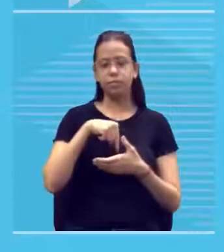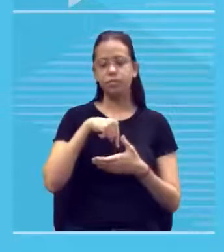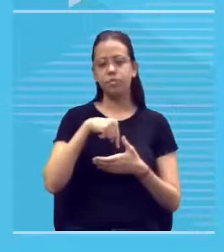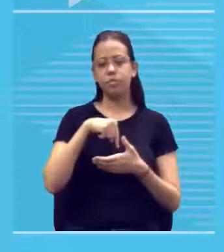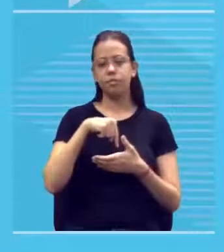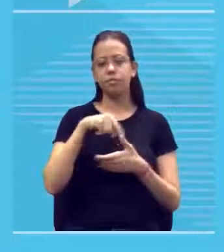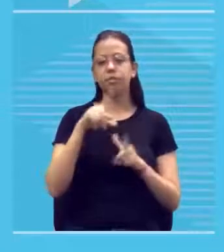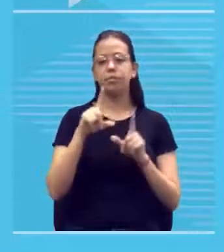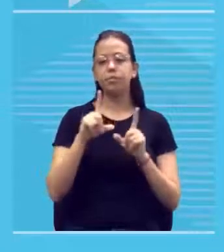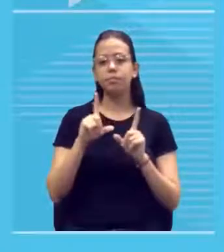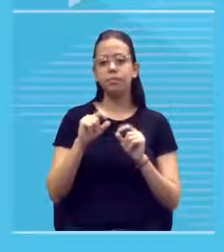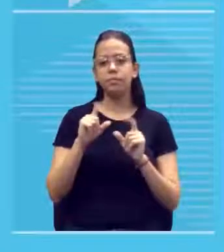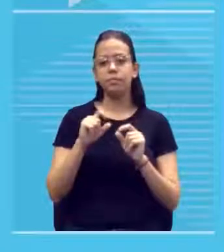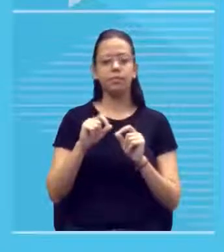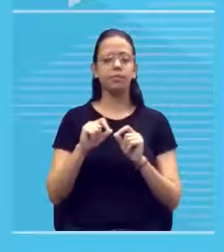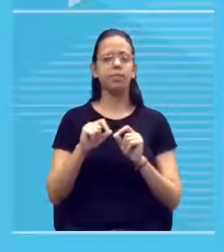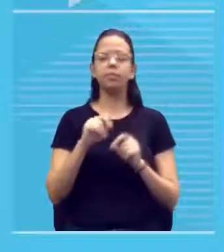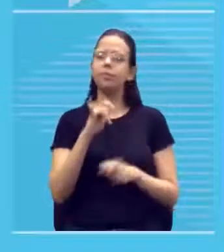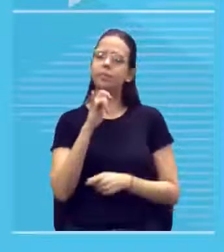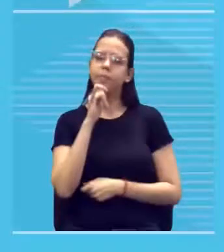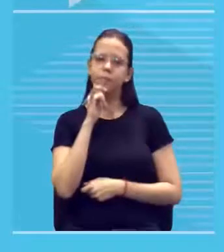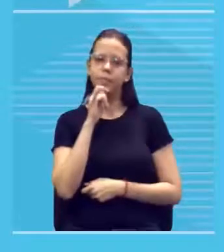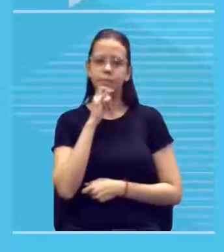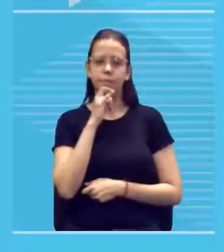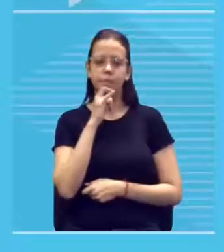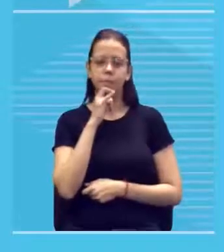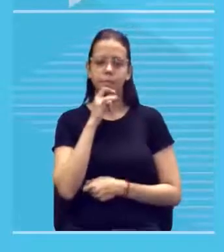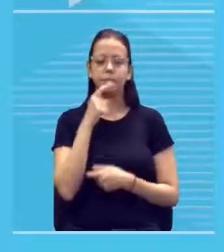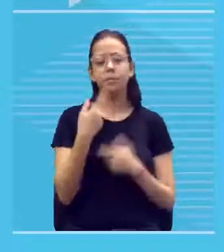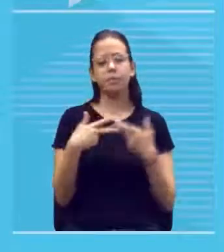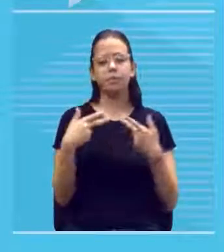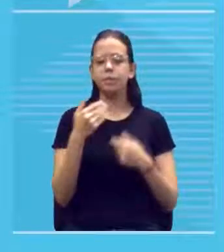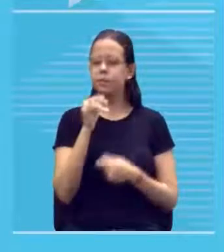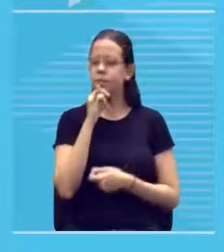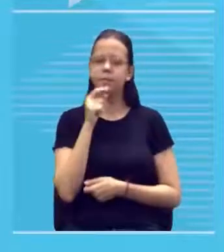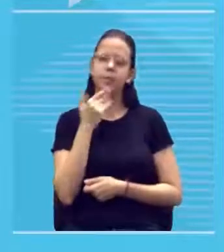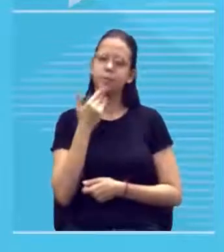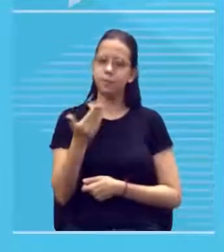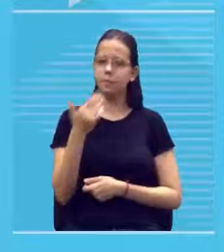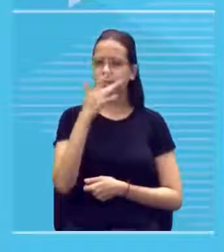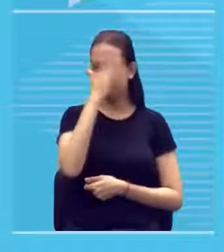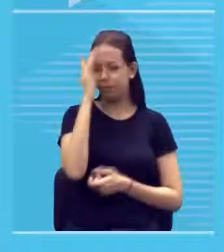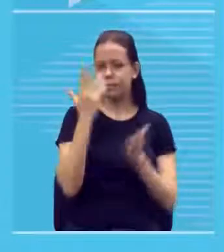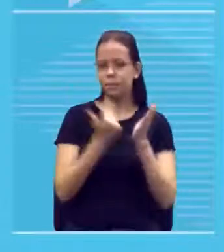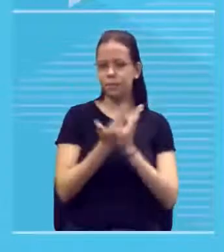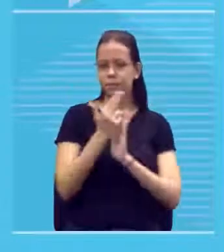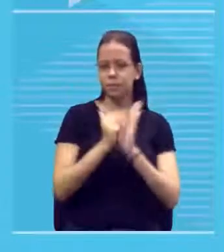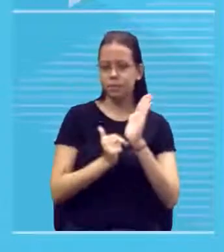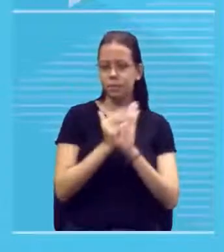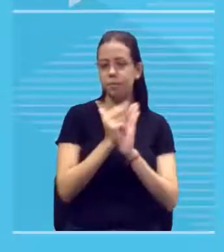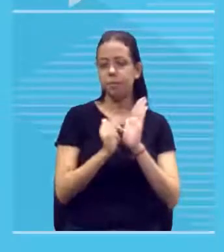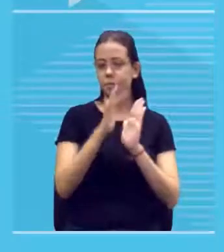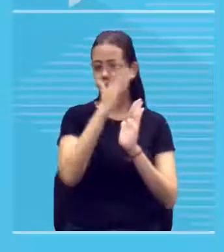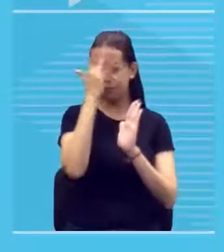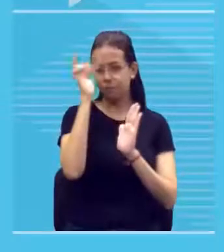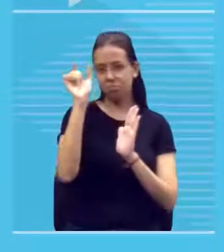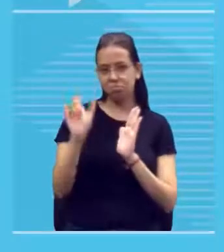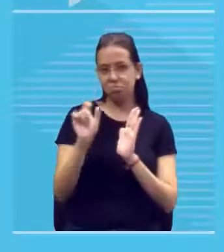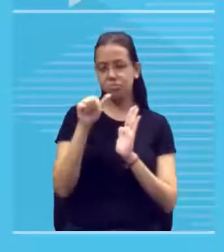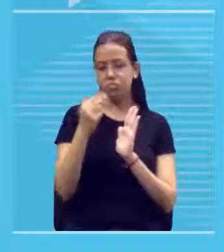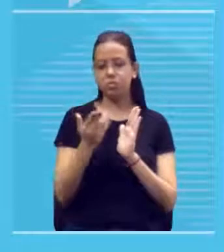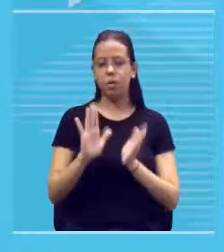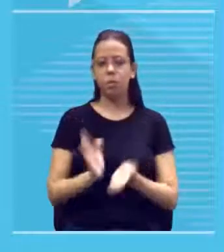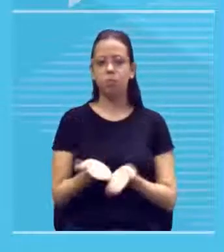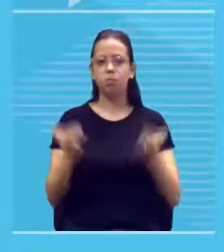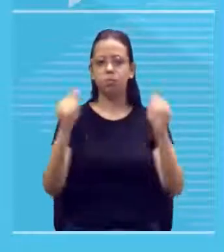é o subjetivo uma coisa você pedir para alguém desenhar ou pintar uma pessoa um vaso uma